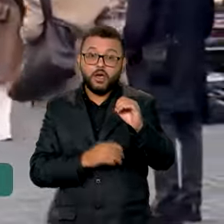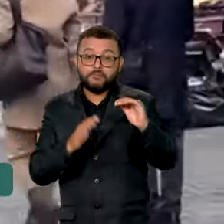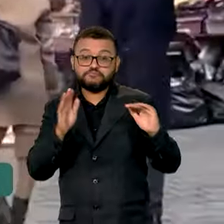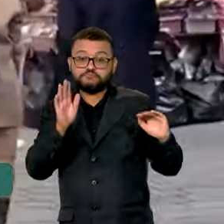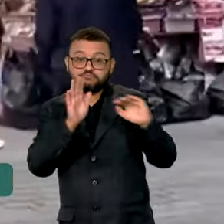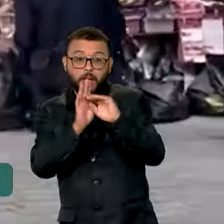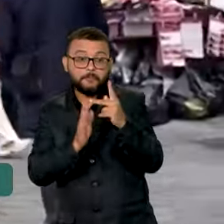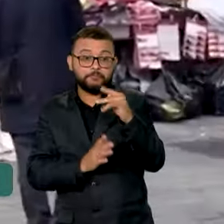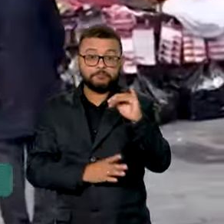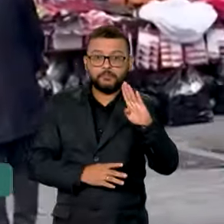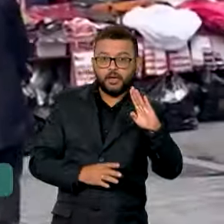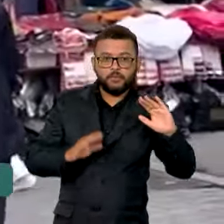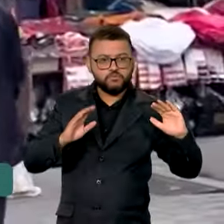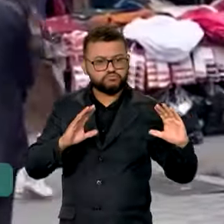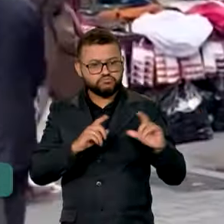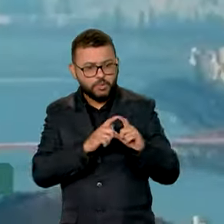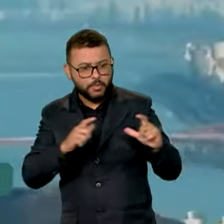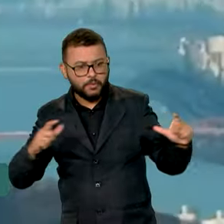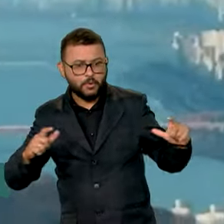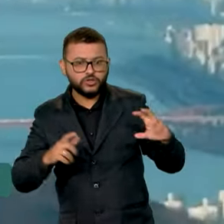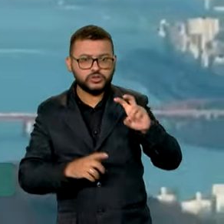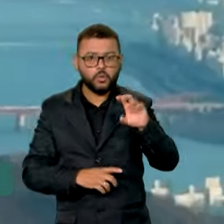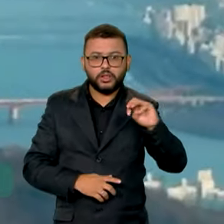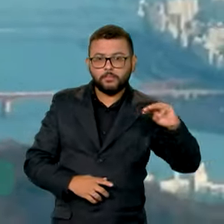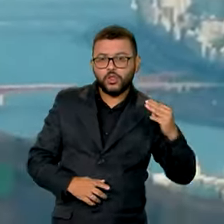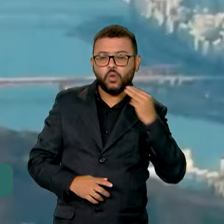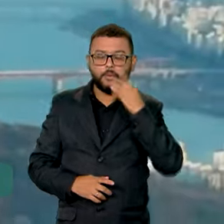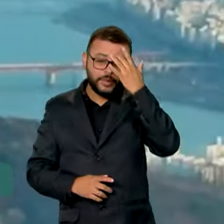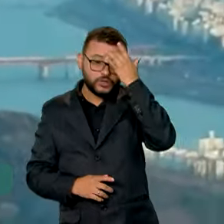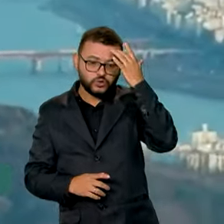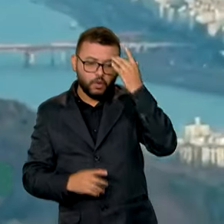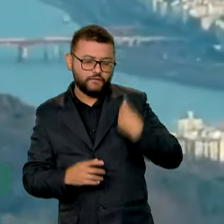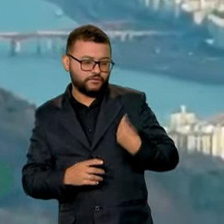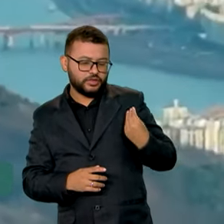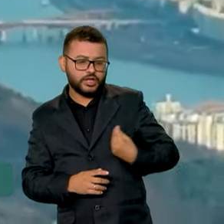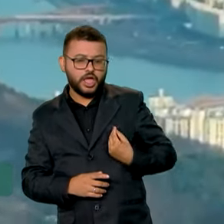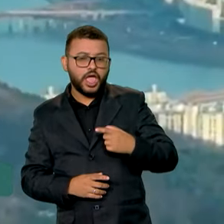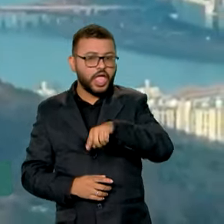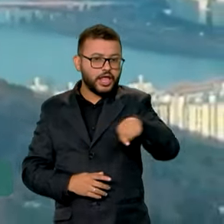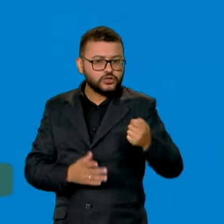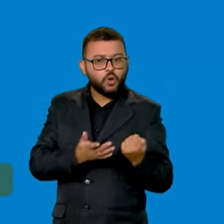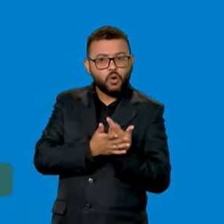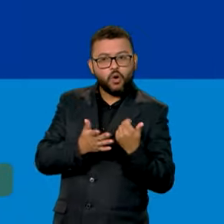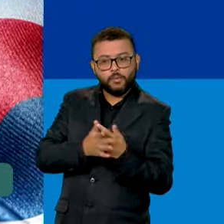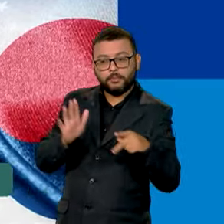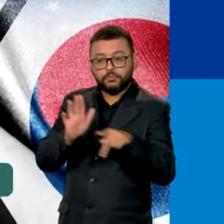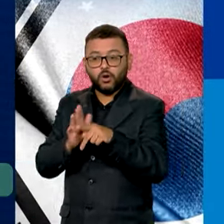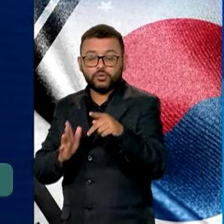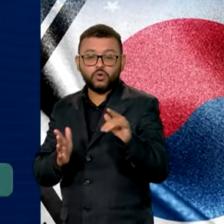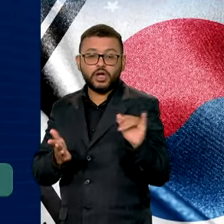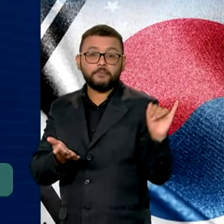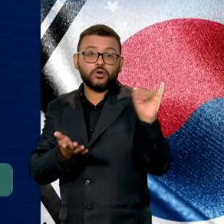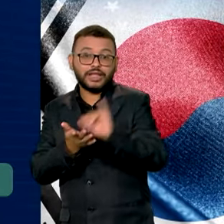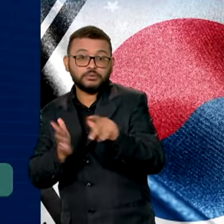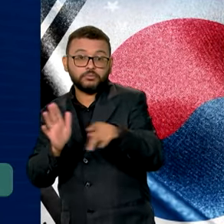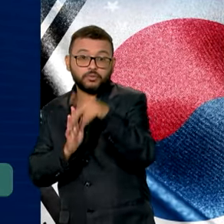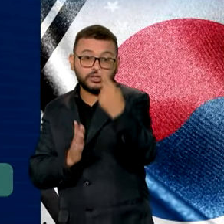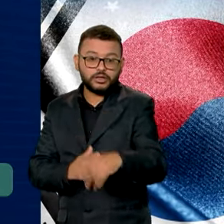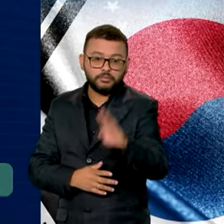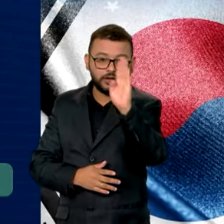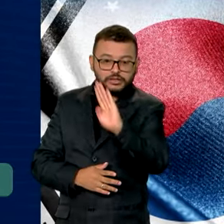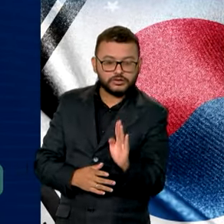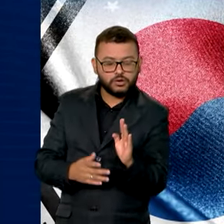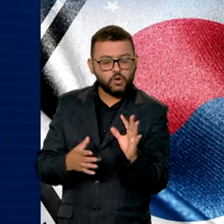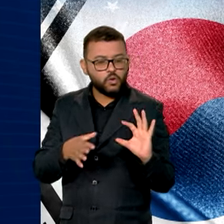mais de 50 milhões de habitantes, o país também é consumidor dos produtos brasileiros. No ano passado, a relação comercial